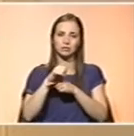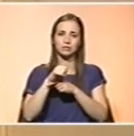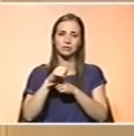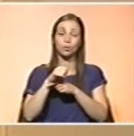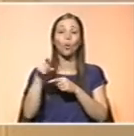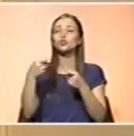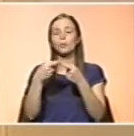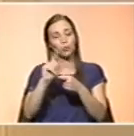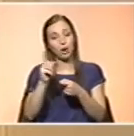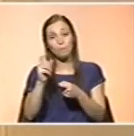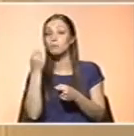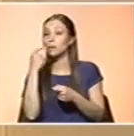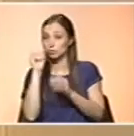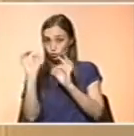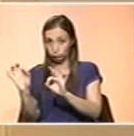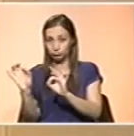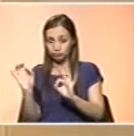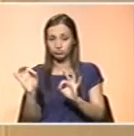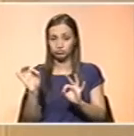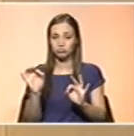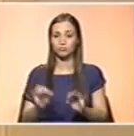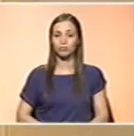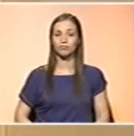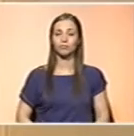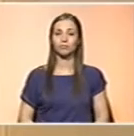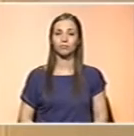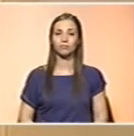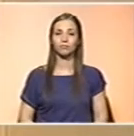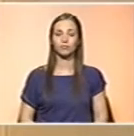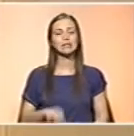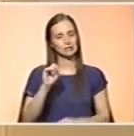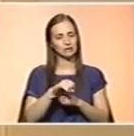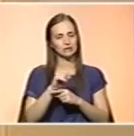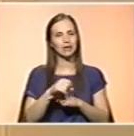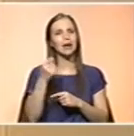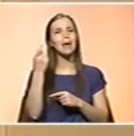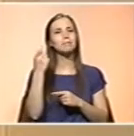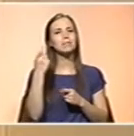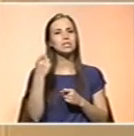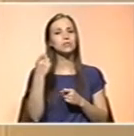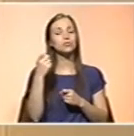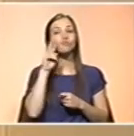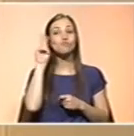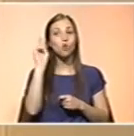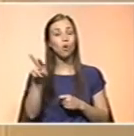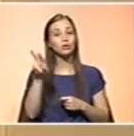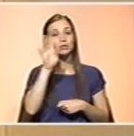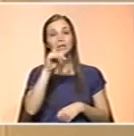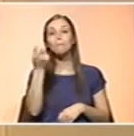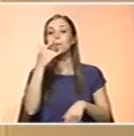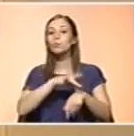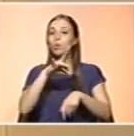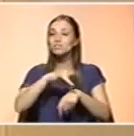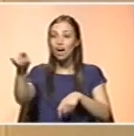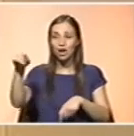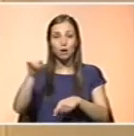Outros medicamentos que isto não são medicamentos. Bom, medicamentos. É sempre preciso identificar essa situação, porque